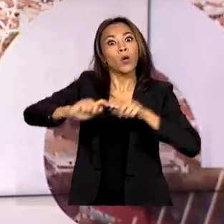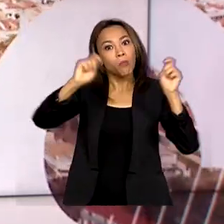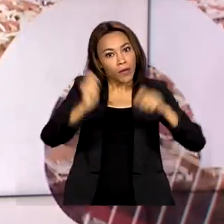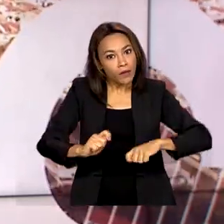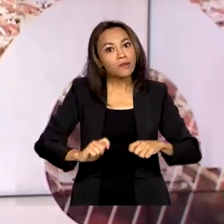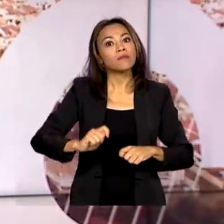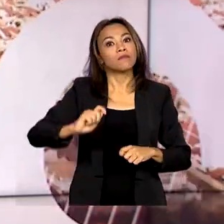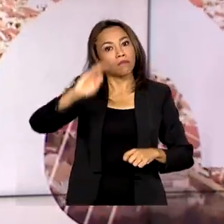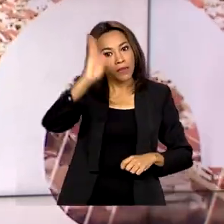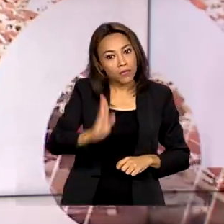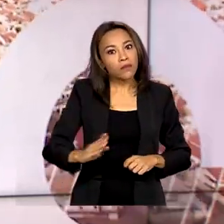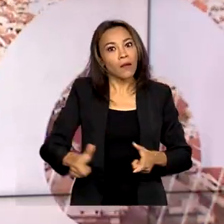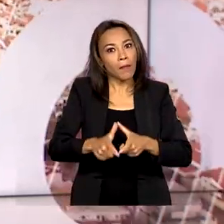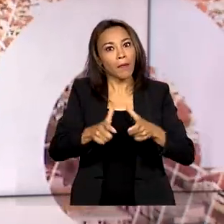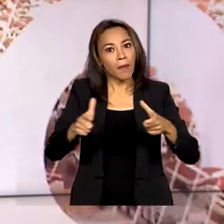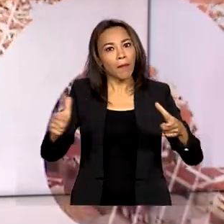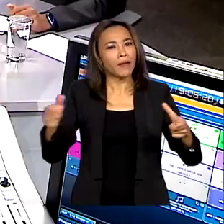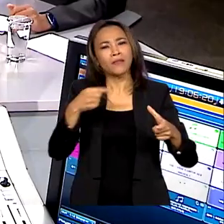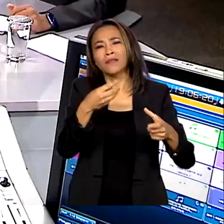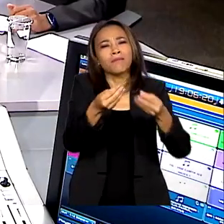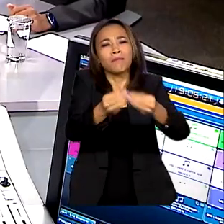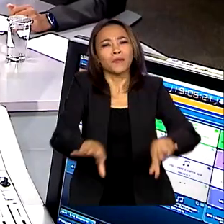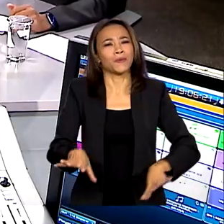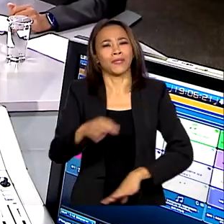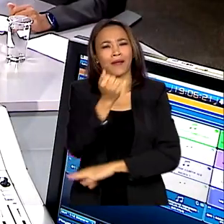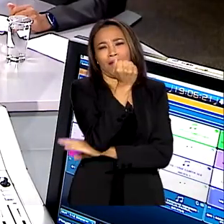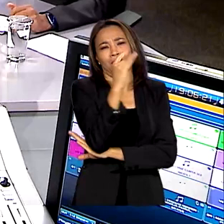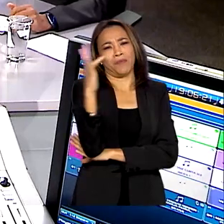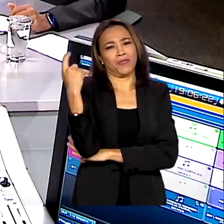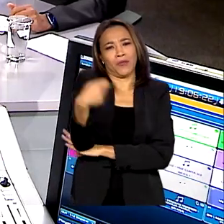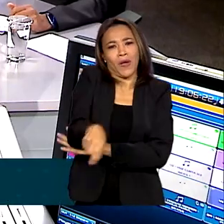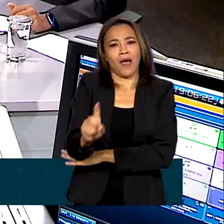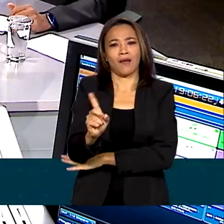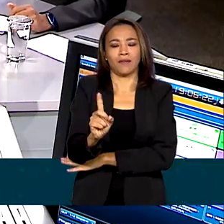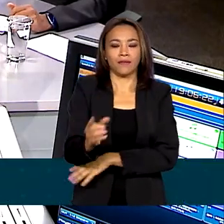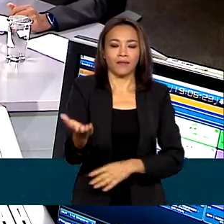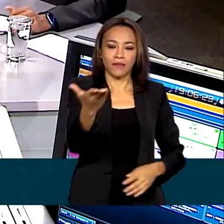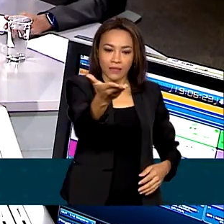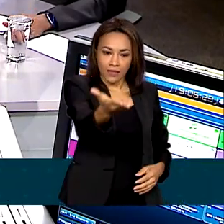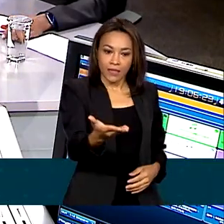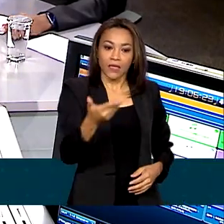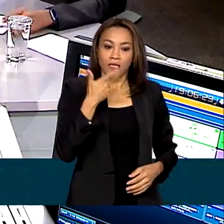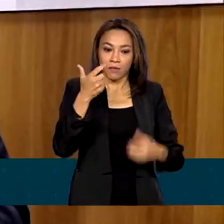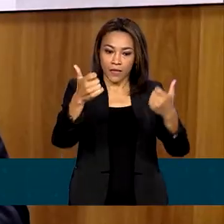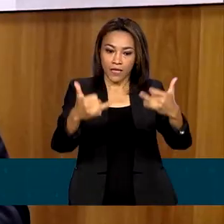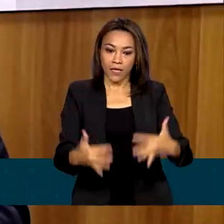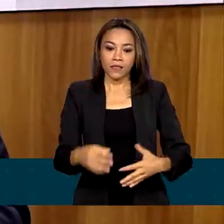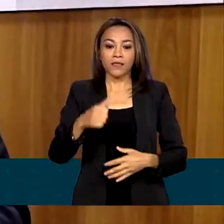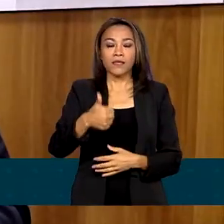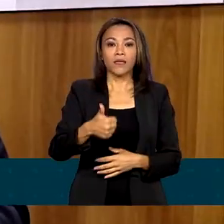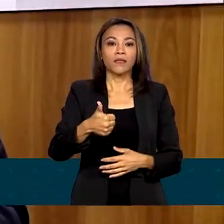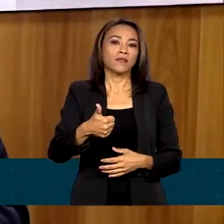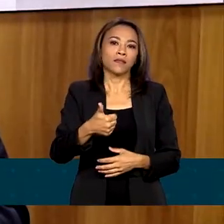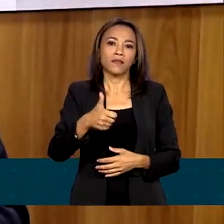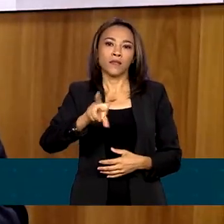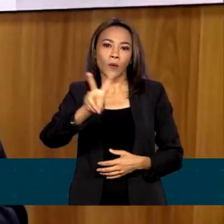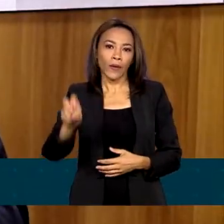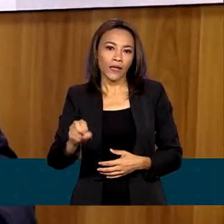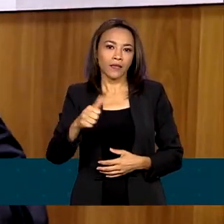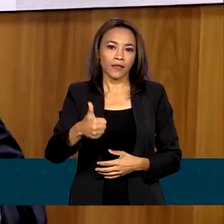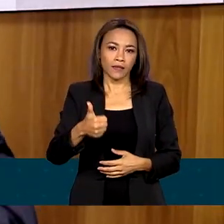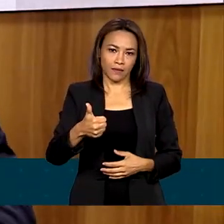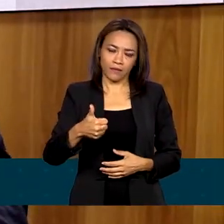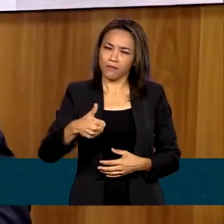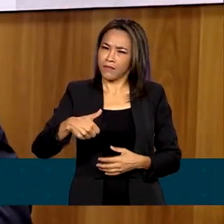produção sem devastar o meio ambiente. O Brasil tem hoje algo em torno de 150, 160 milhões de hectares de